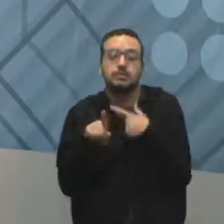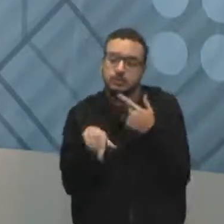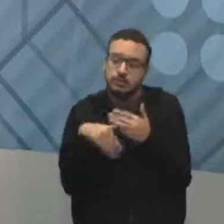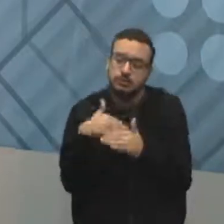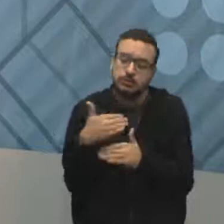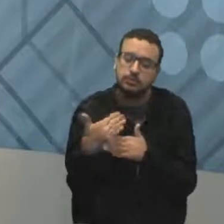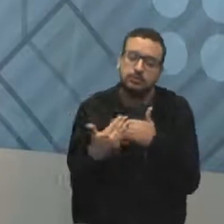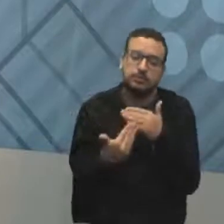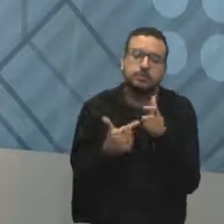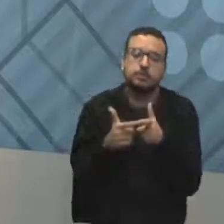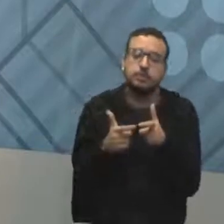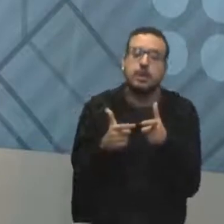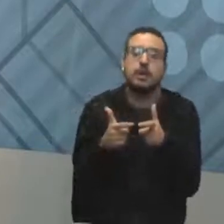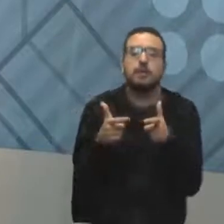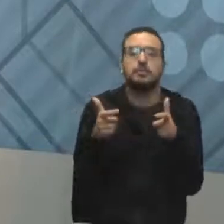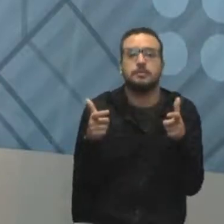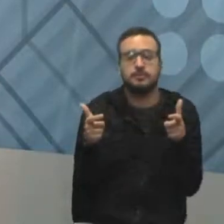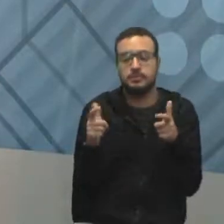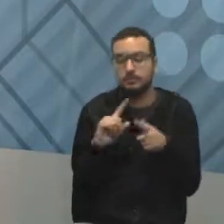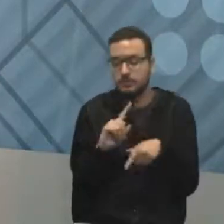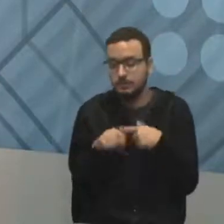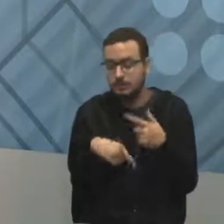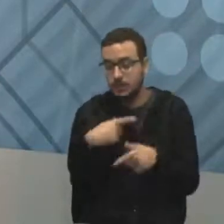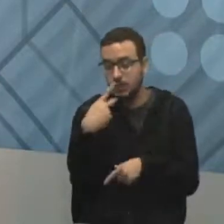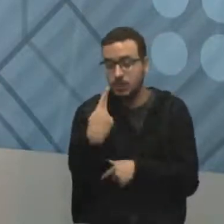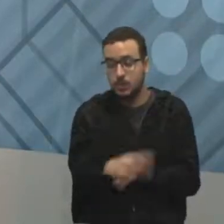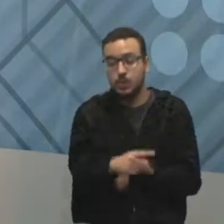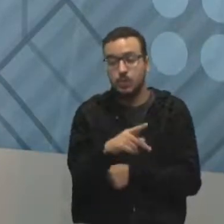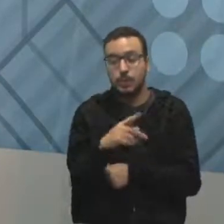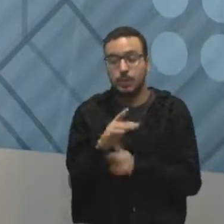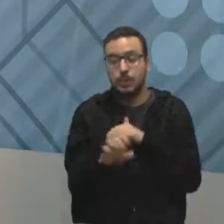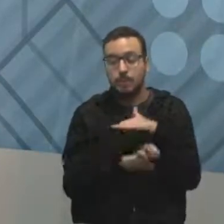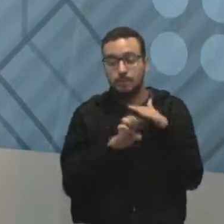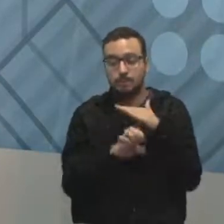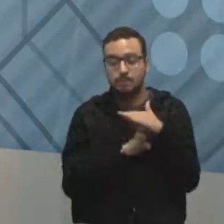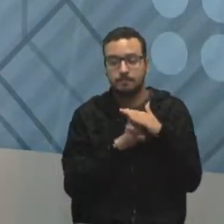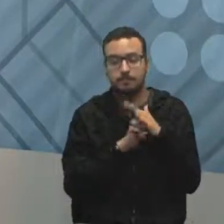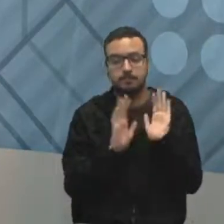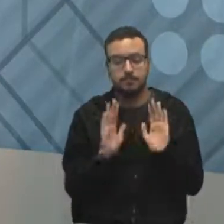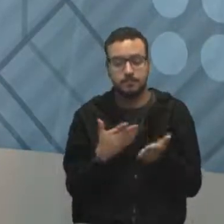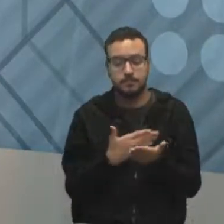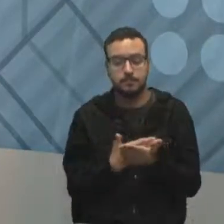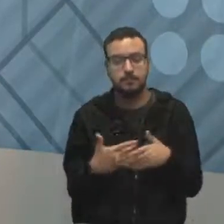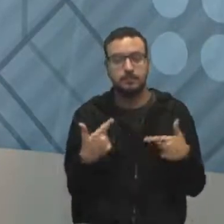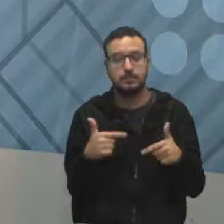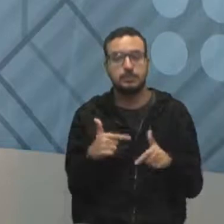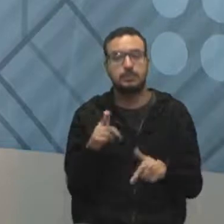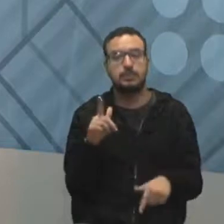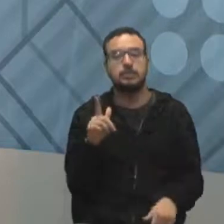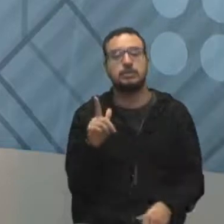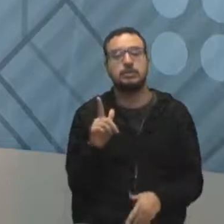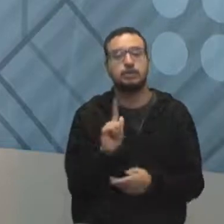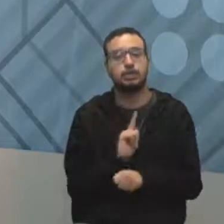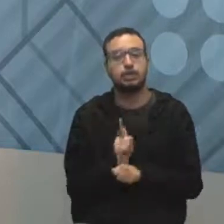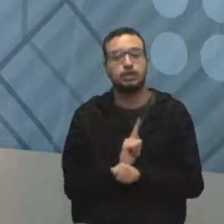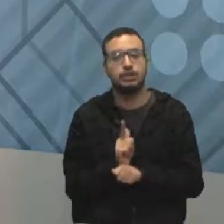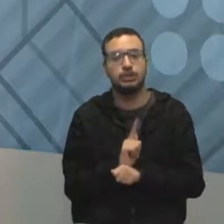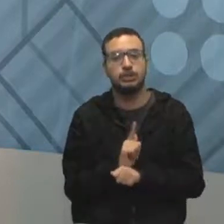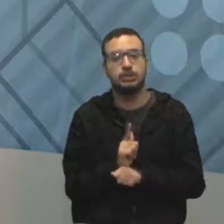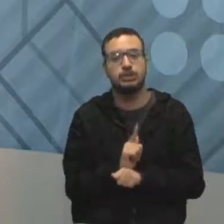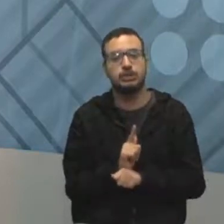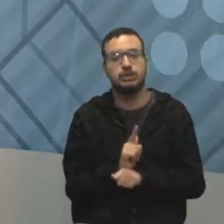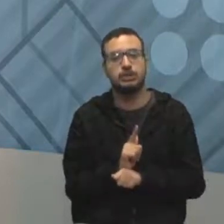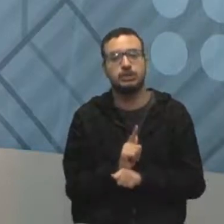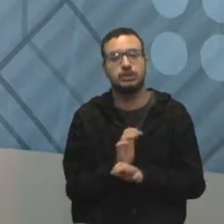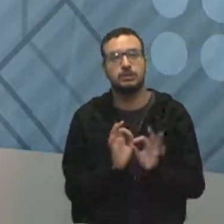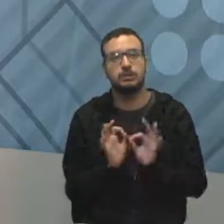isso para projetos maiores. Daqui a pouco, a sua empresa, através de você, está trabalhando com o gerenciamento de projetos, de forma bacana,